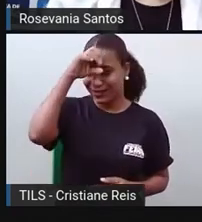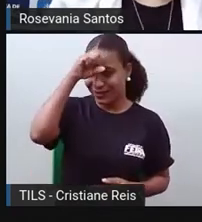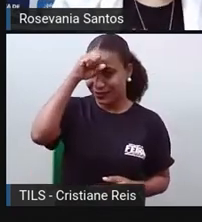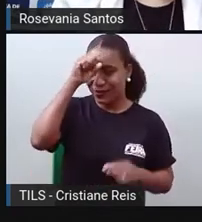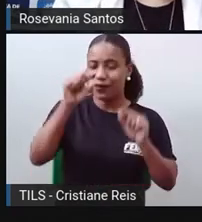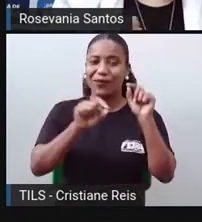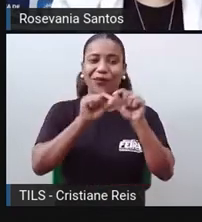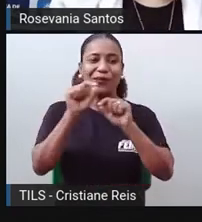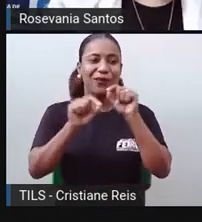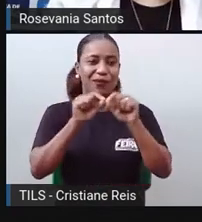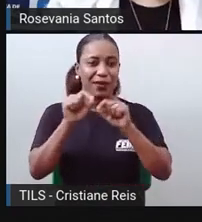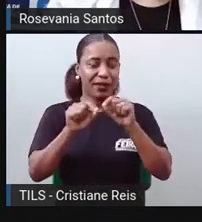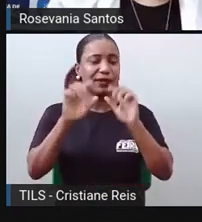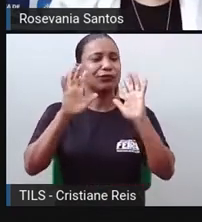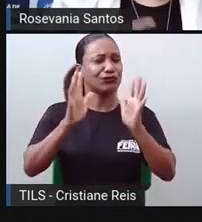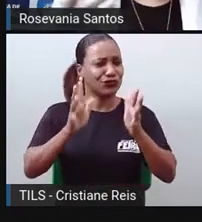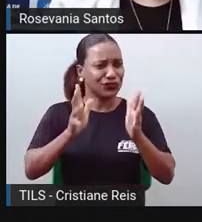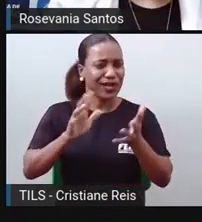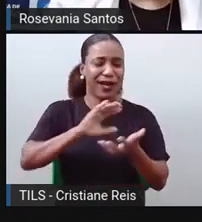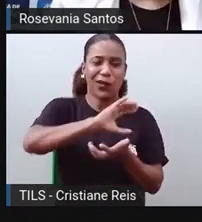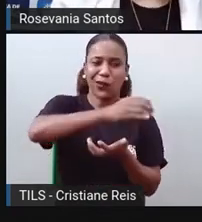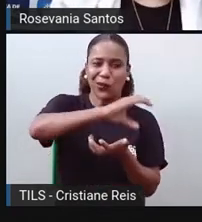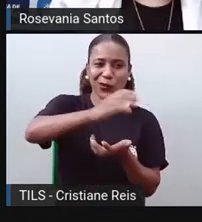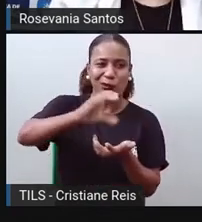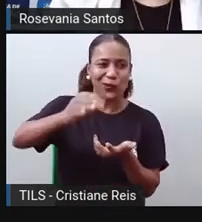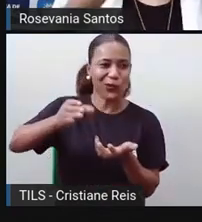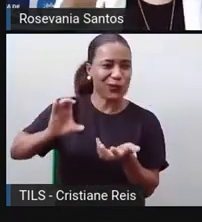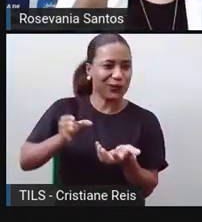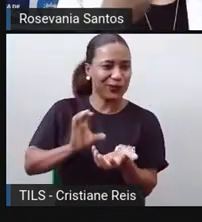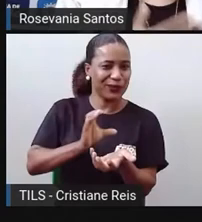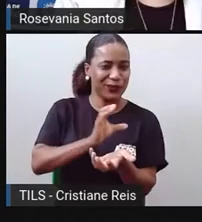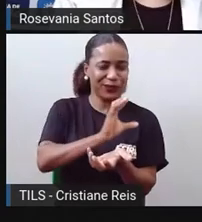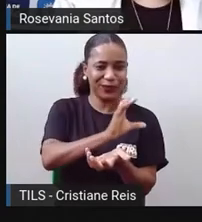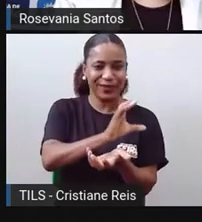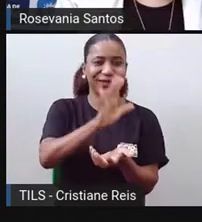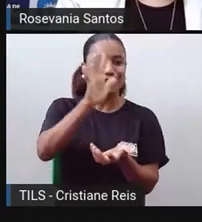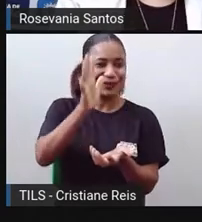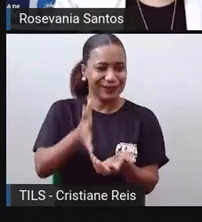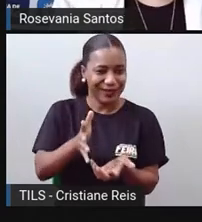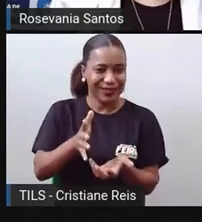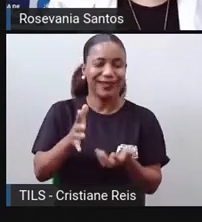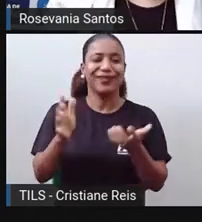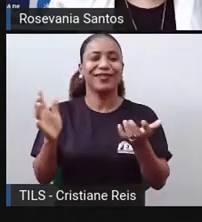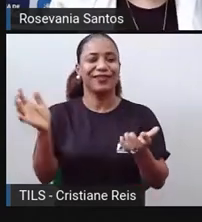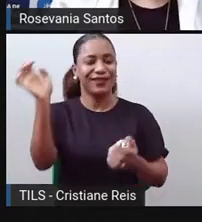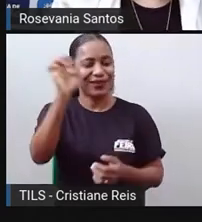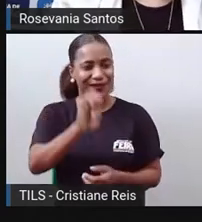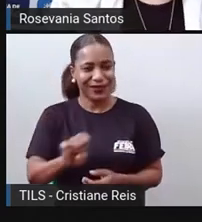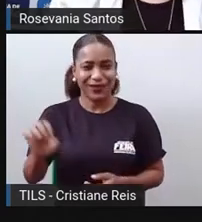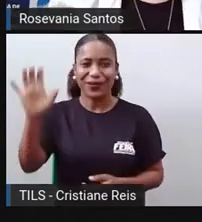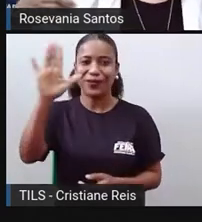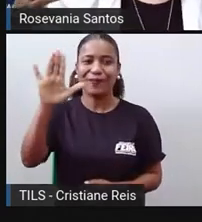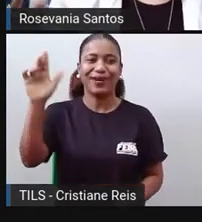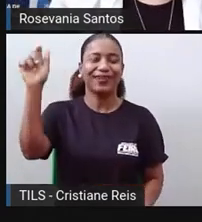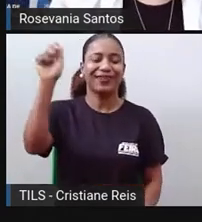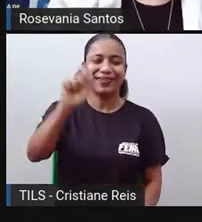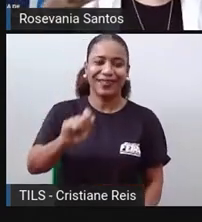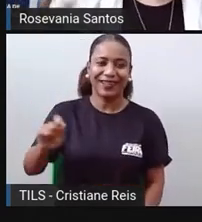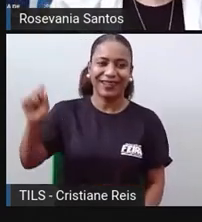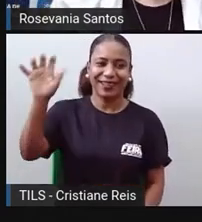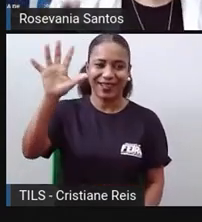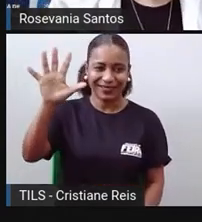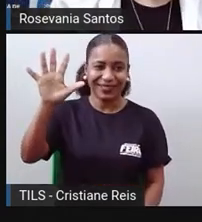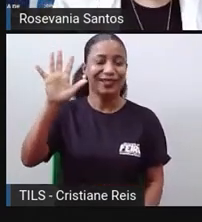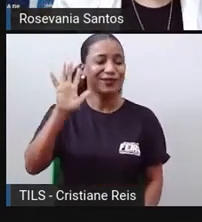trabalhando vários continentes, a gente vai dar continuidade a isso, né? Já falamos da Europa, já falamos da Ásia. Todas aquelas